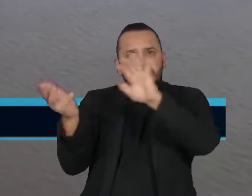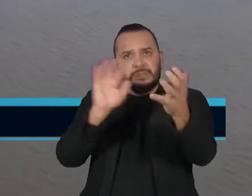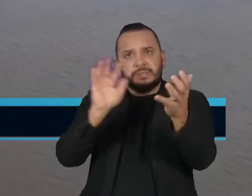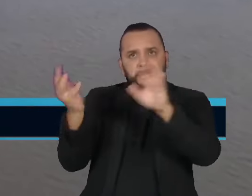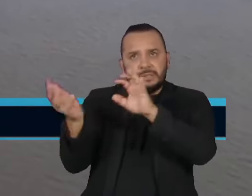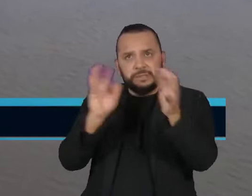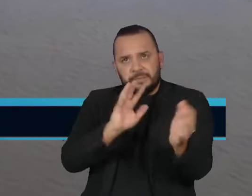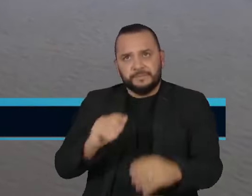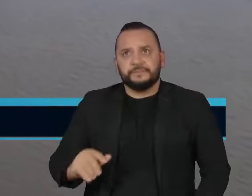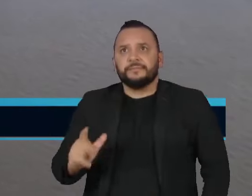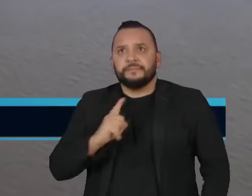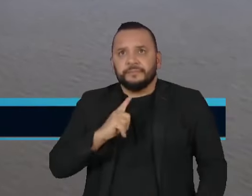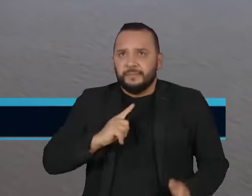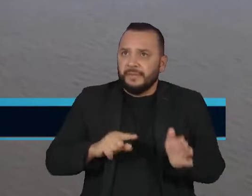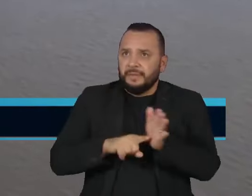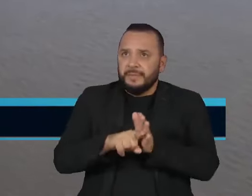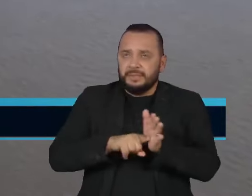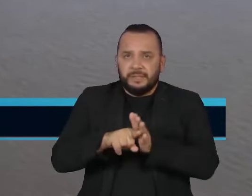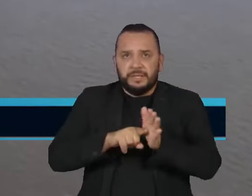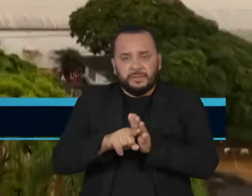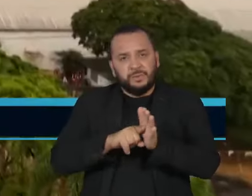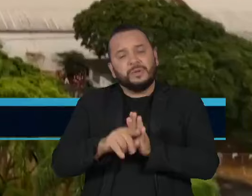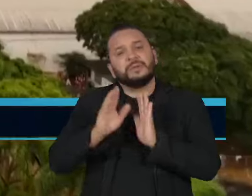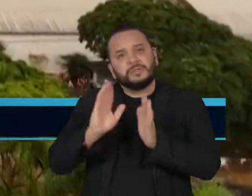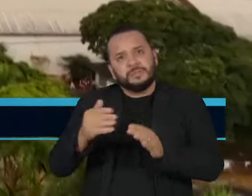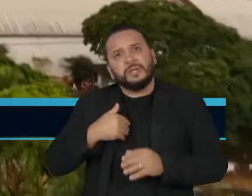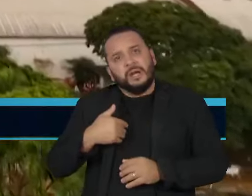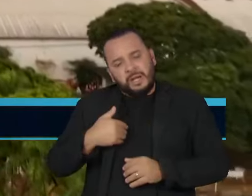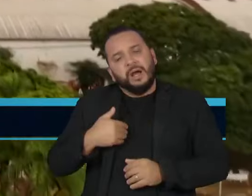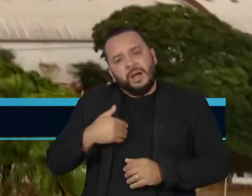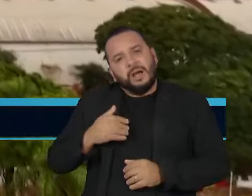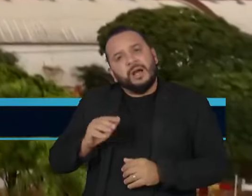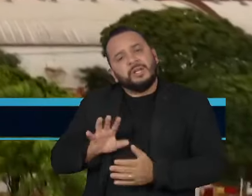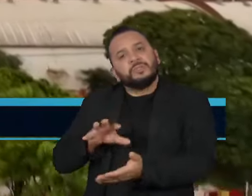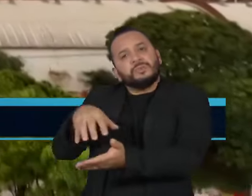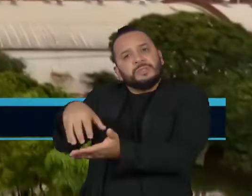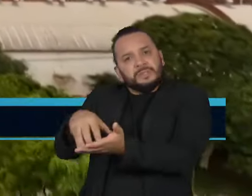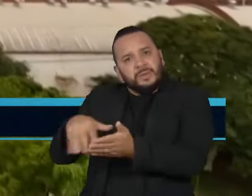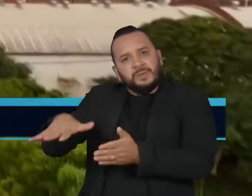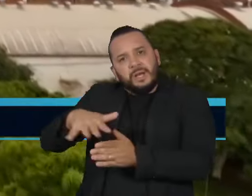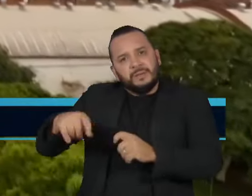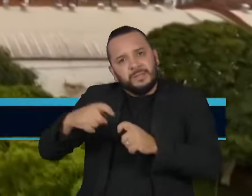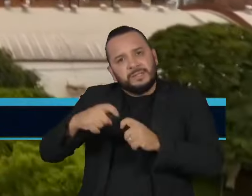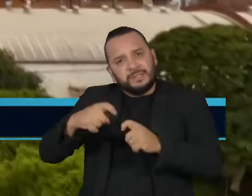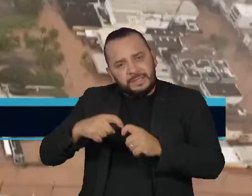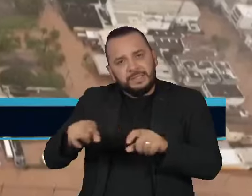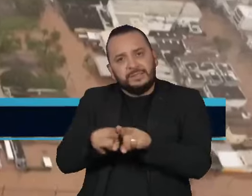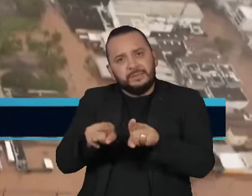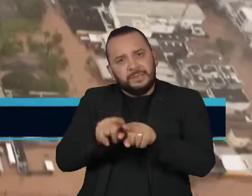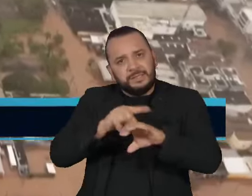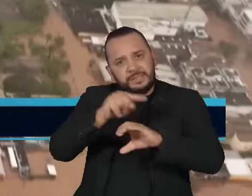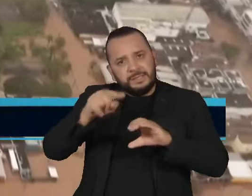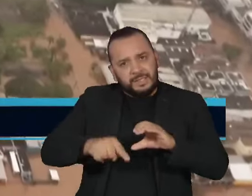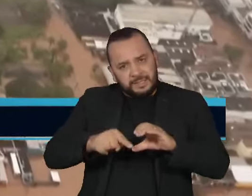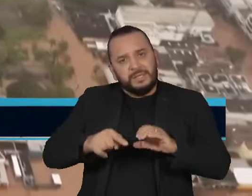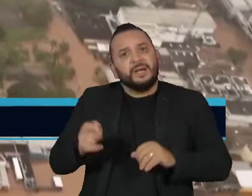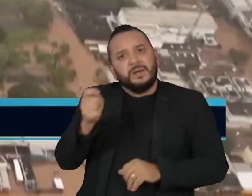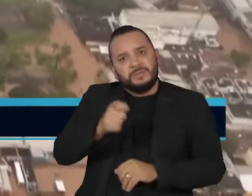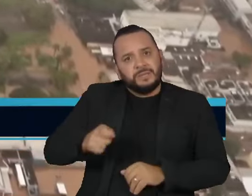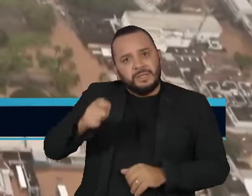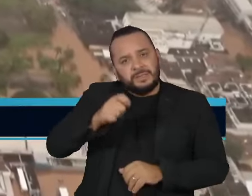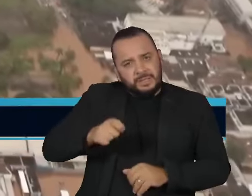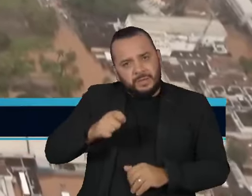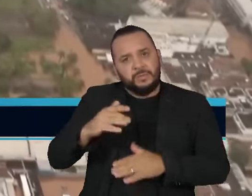Pesquisadores das Academias Nacional de Medicina, Brasileira de Ciências e da Sociedade Brasileira para o Progresso da Ciência